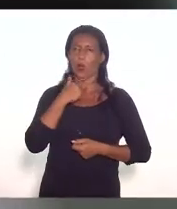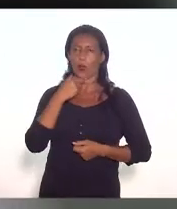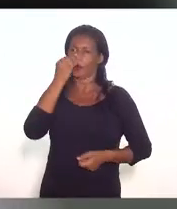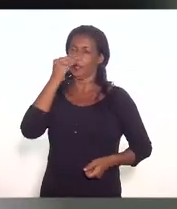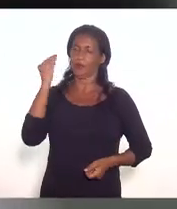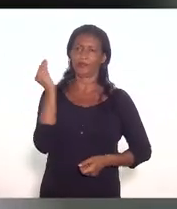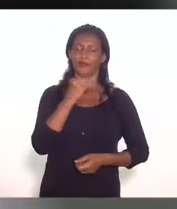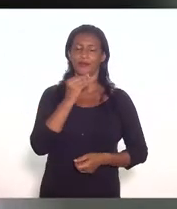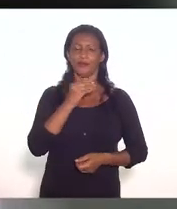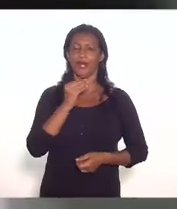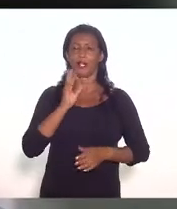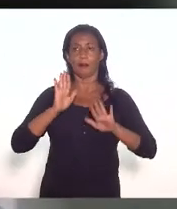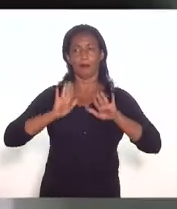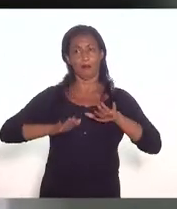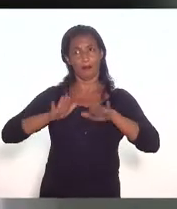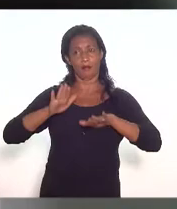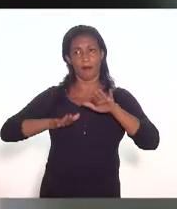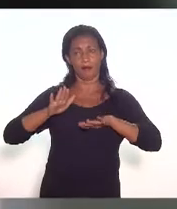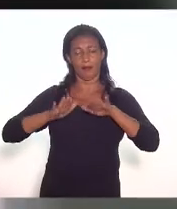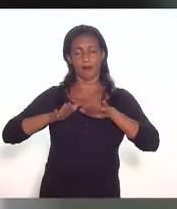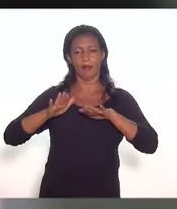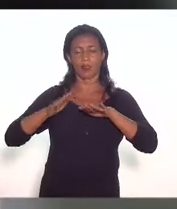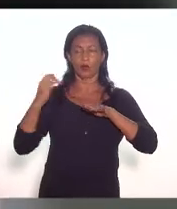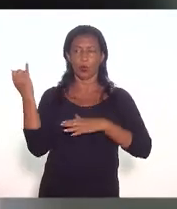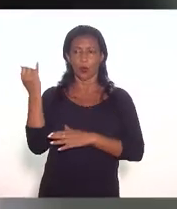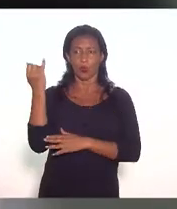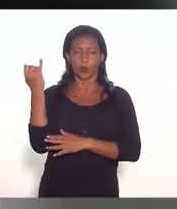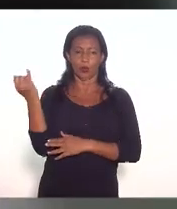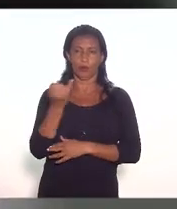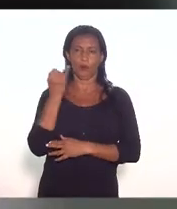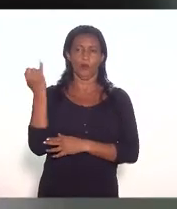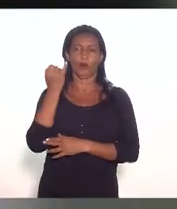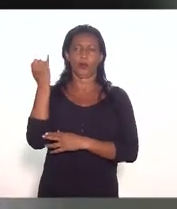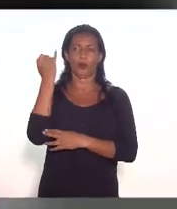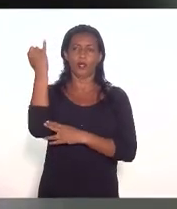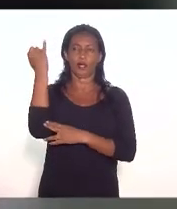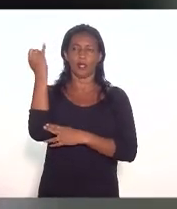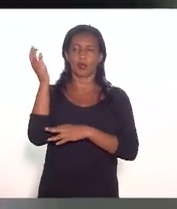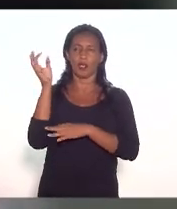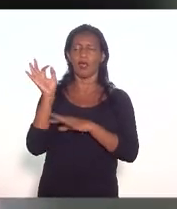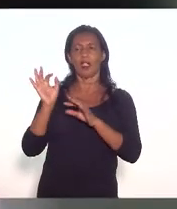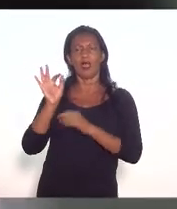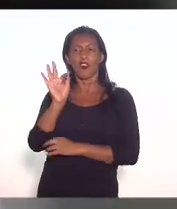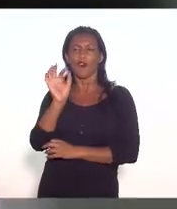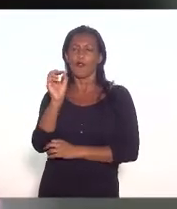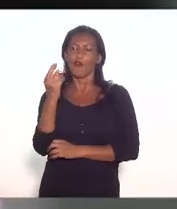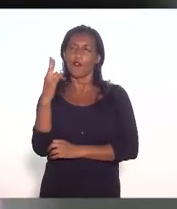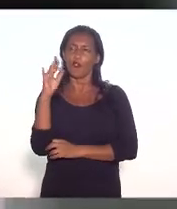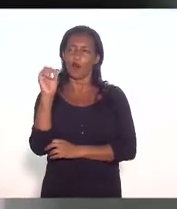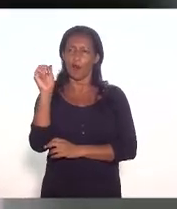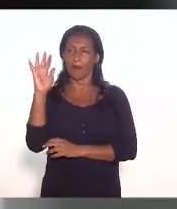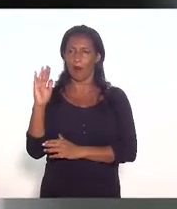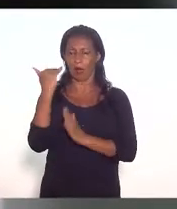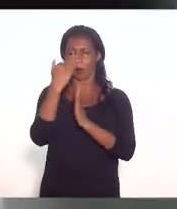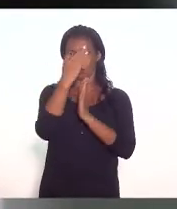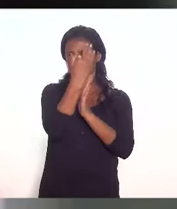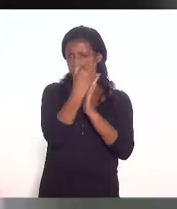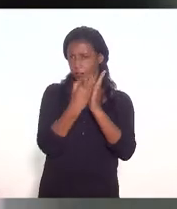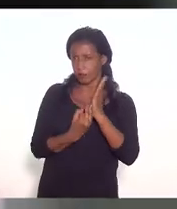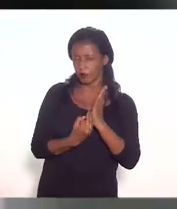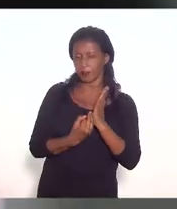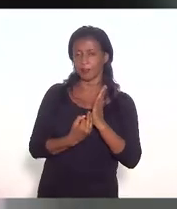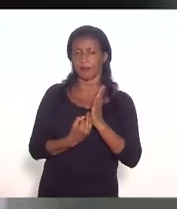apesar da relevância da política pública é um requisito formal que não pode ser